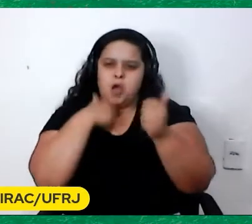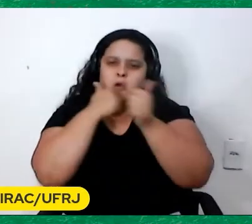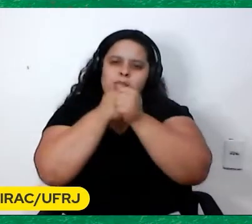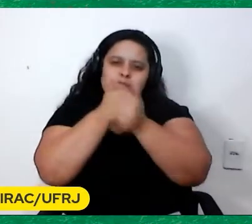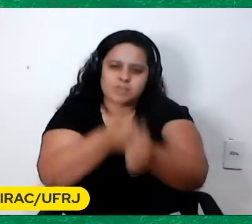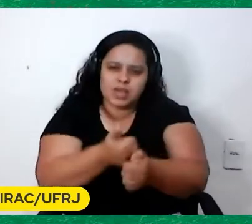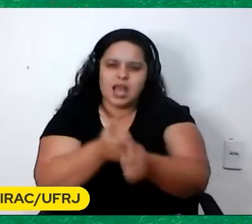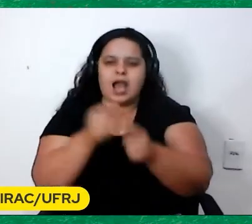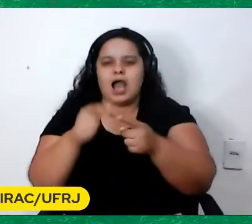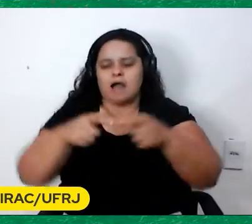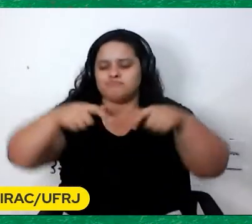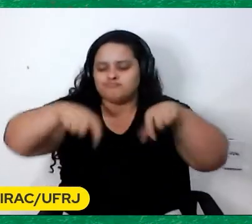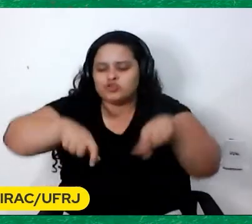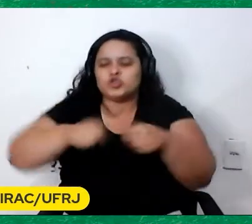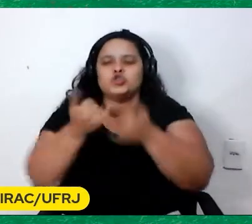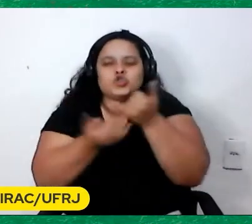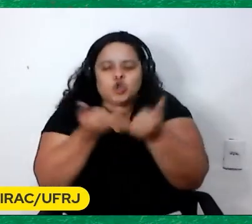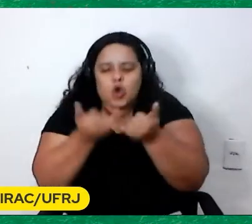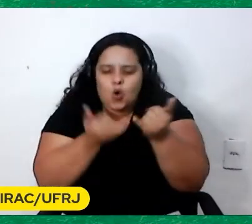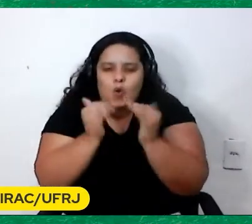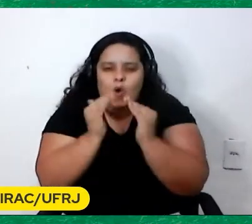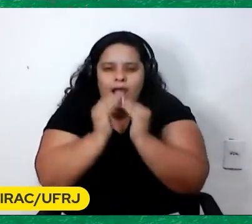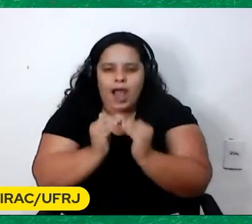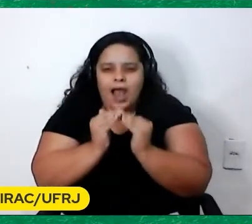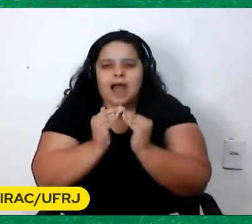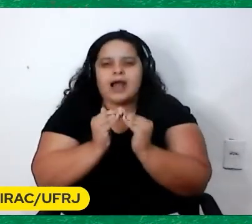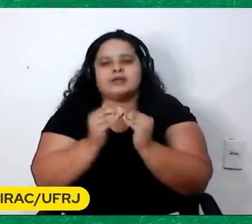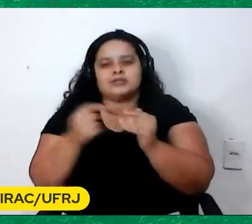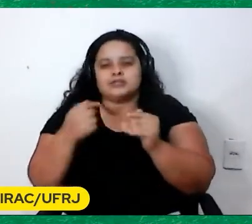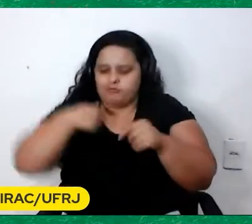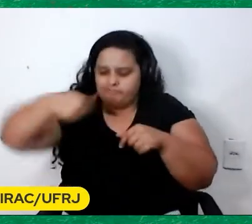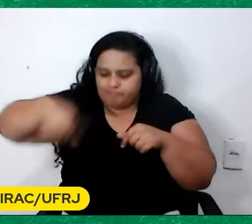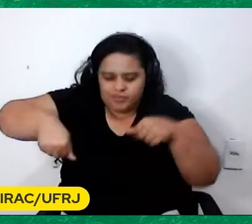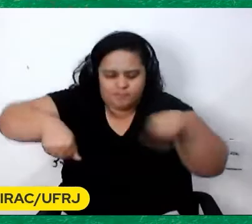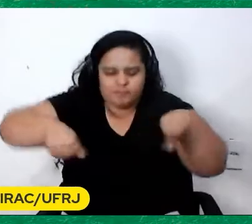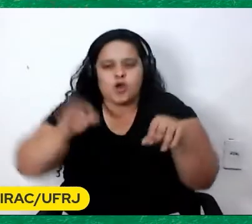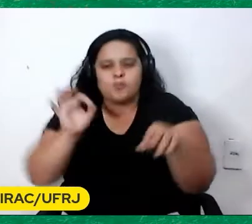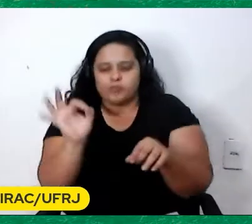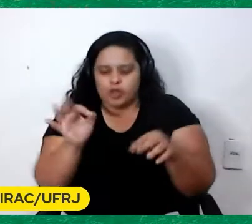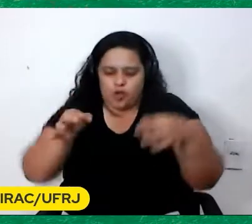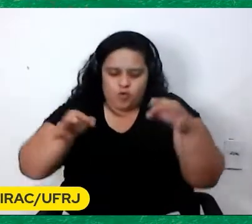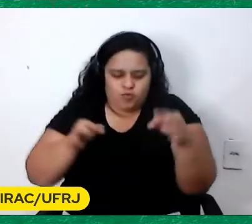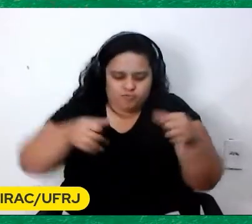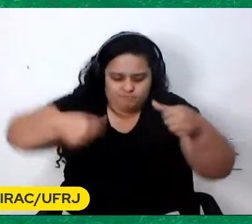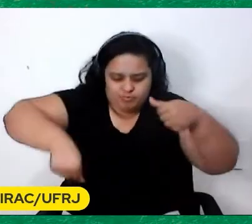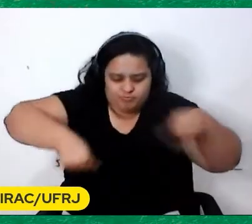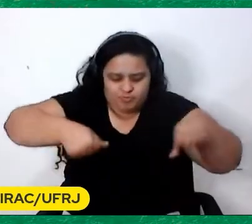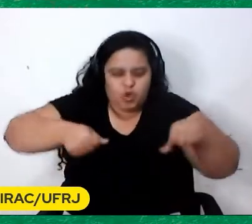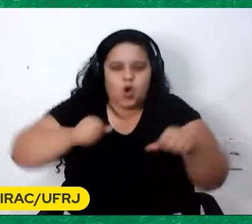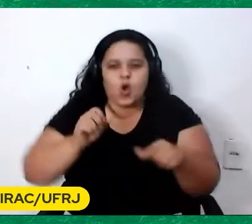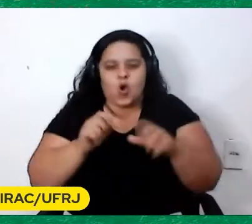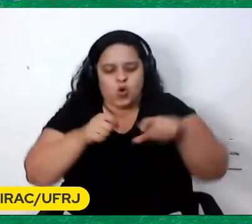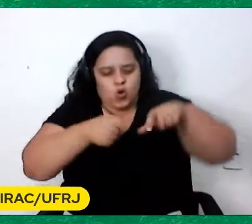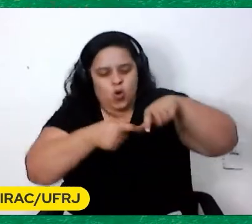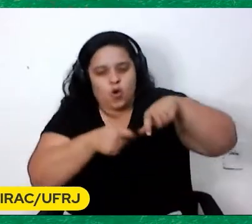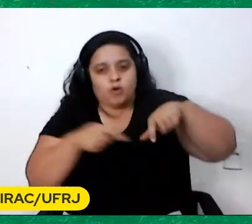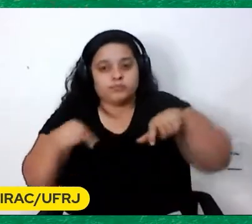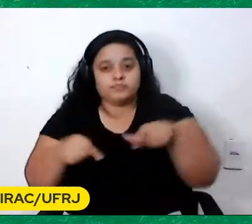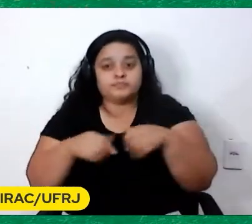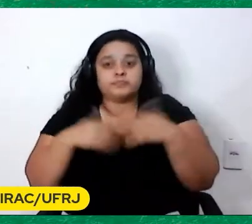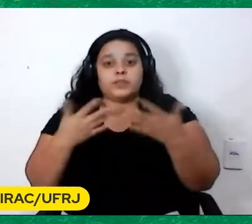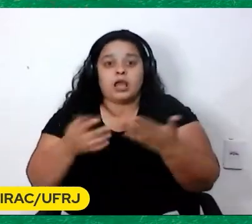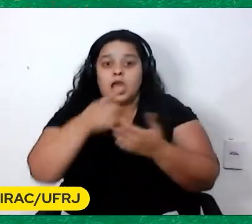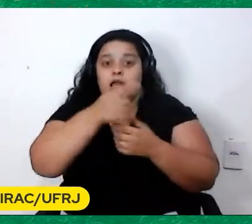Campeonatos de botão Sozinho em casa Eu era os dois times Enfim Mas o Capô Ele aos 12 anos Ele estava no Infanto